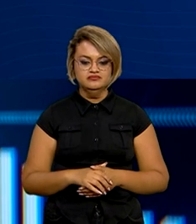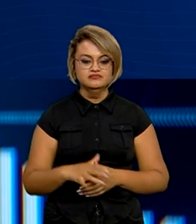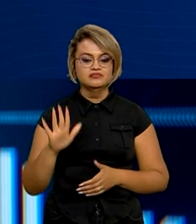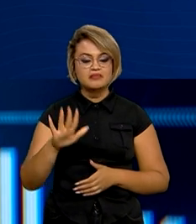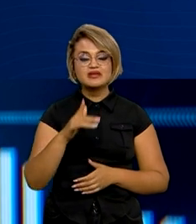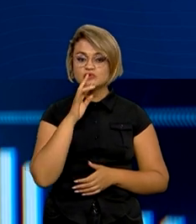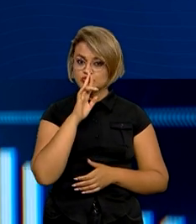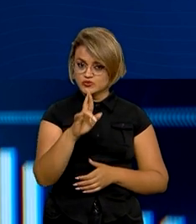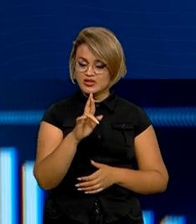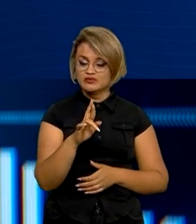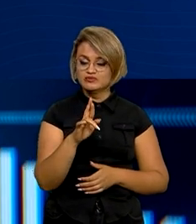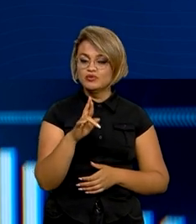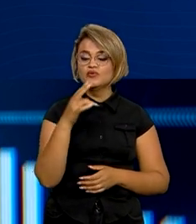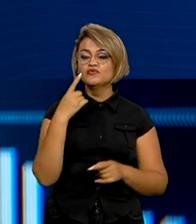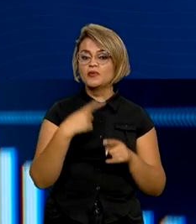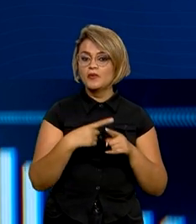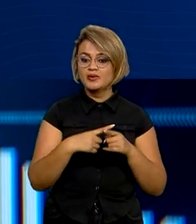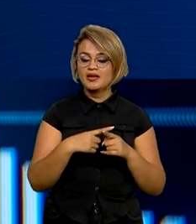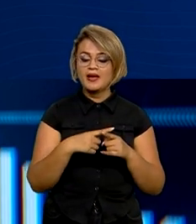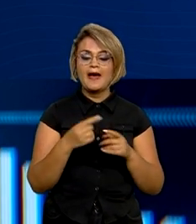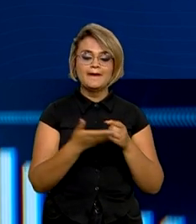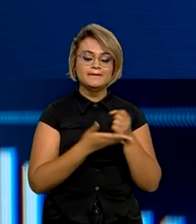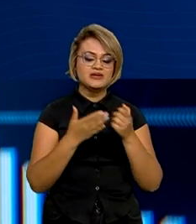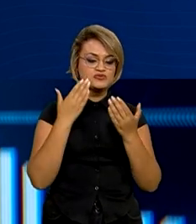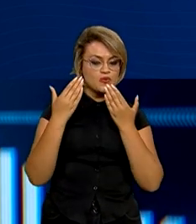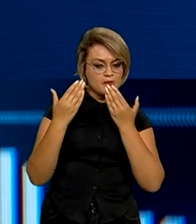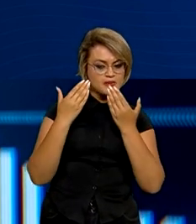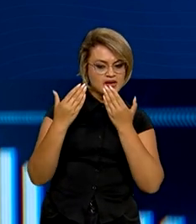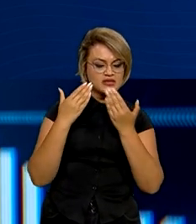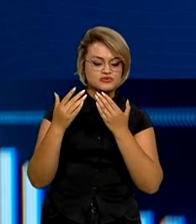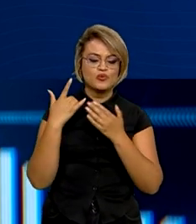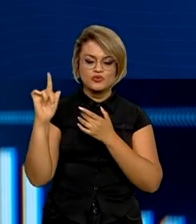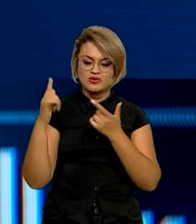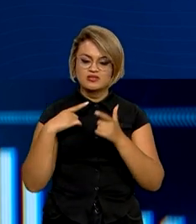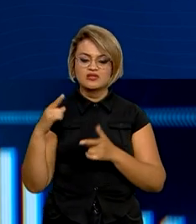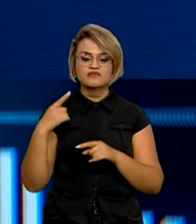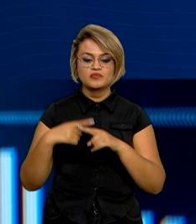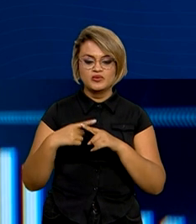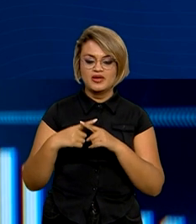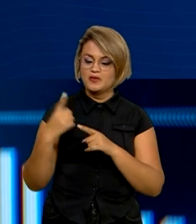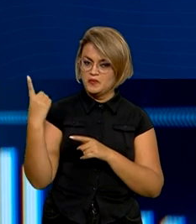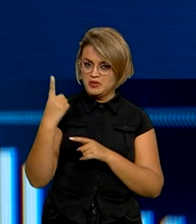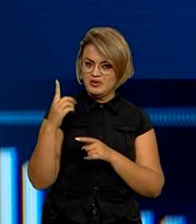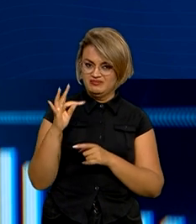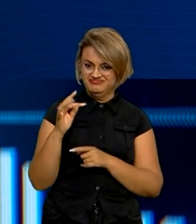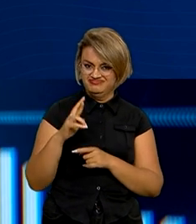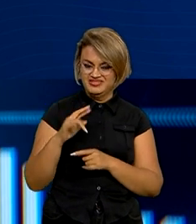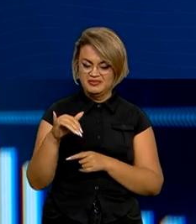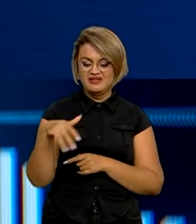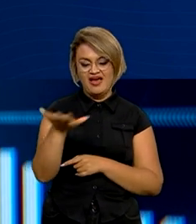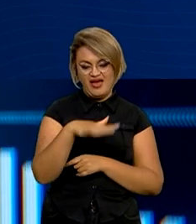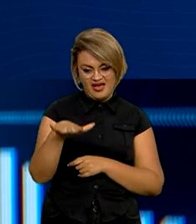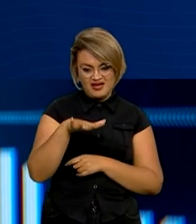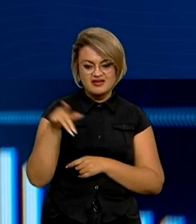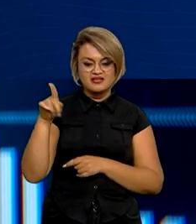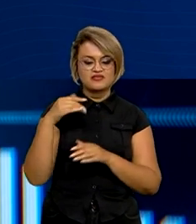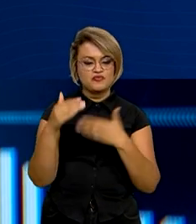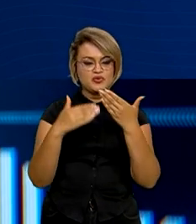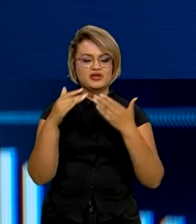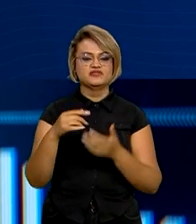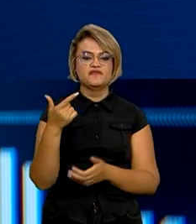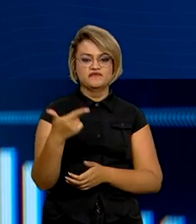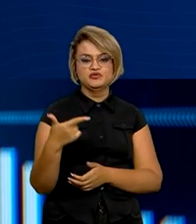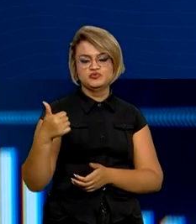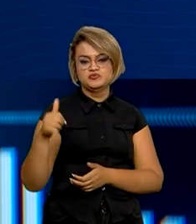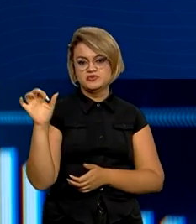o resultado se deve principalmente à base de comparação elevada, já que no primeiro trimestre, o setor apresentou um avanço de